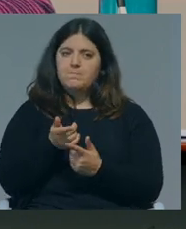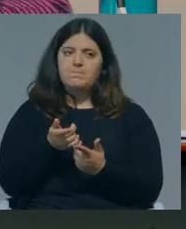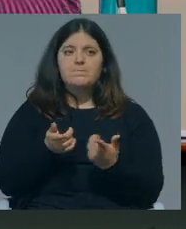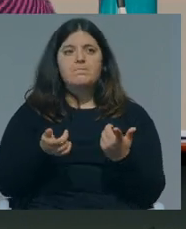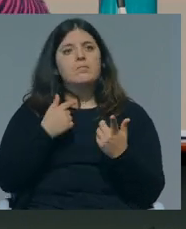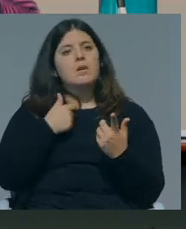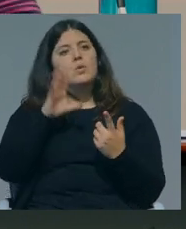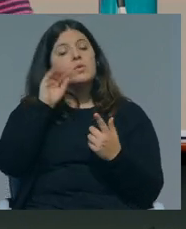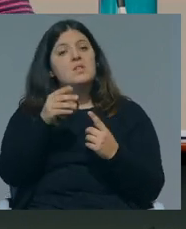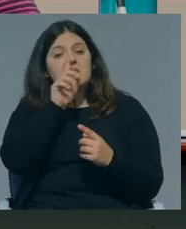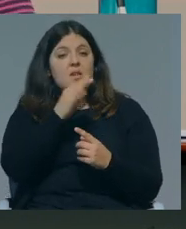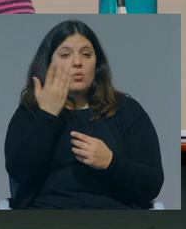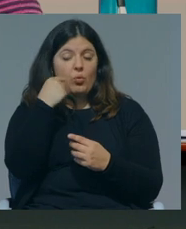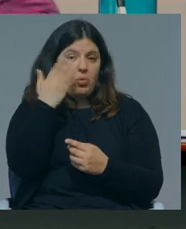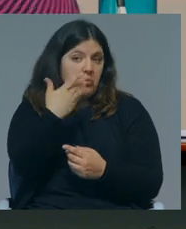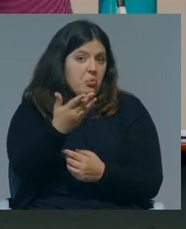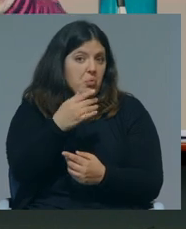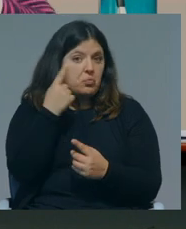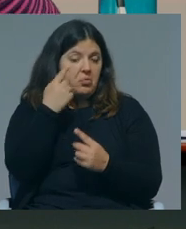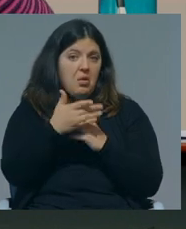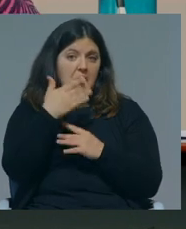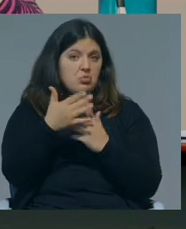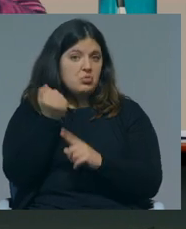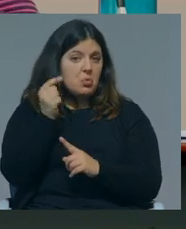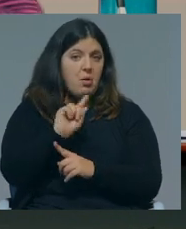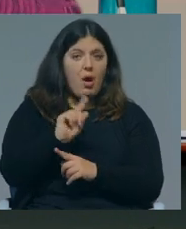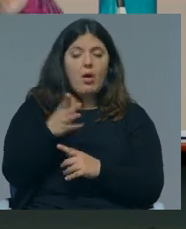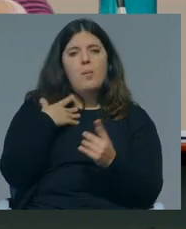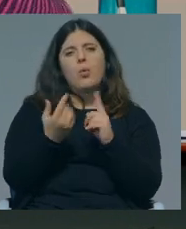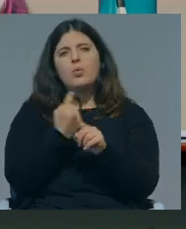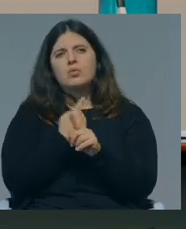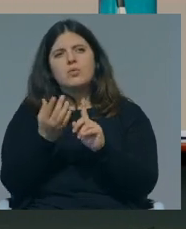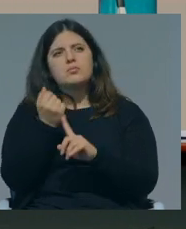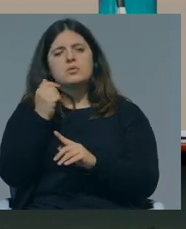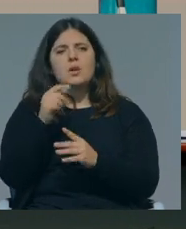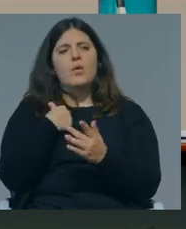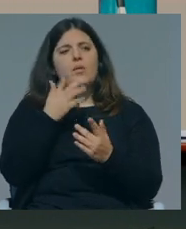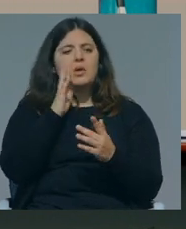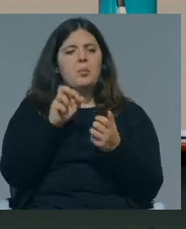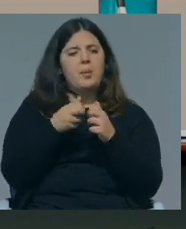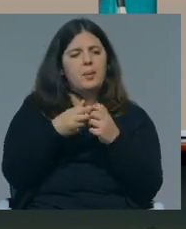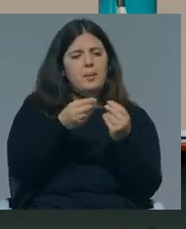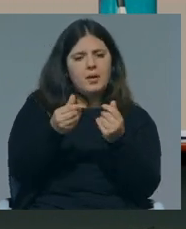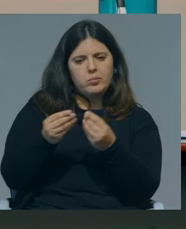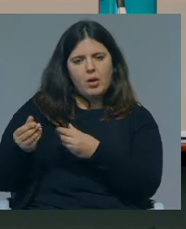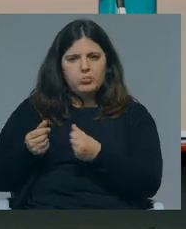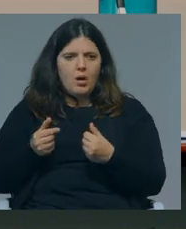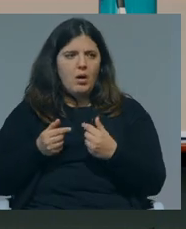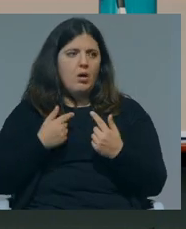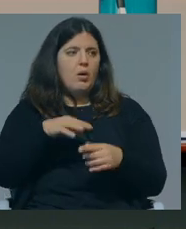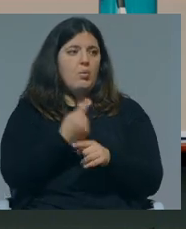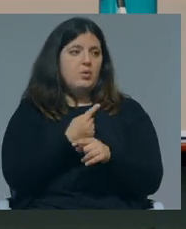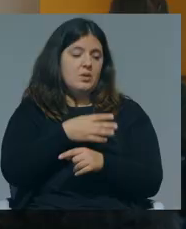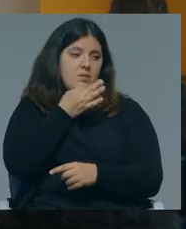é, e não sei se algum dia vamos conseguir, talvez, não sei, mas a única coisa que nós conseguimos é ir para um depensos rápido no problema e o que estás a falar é certamente